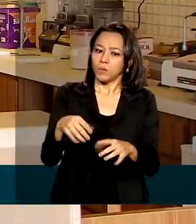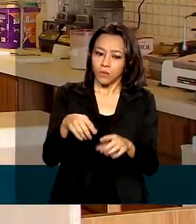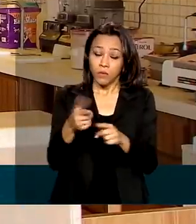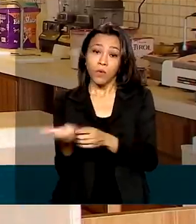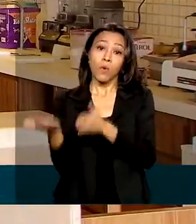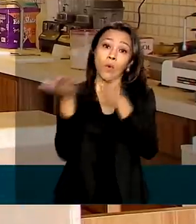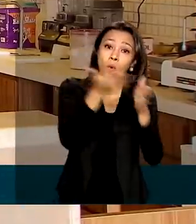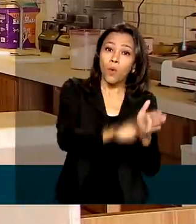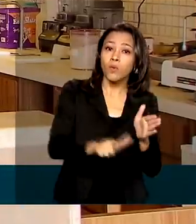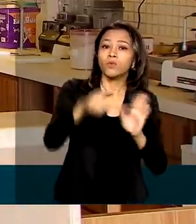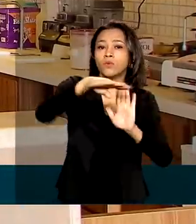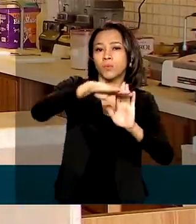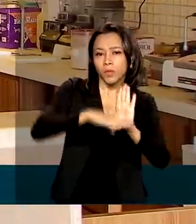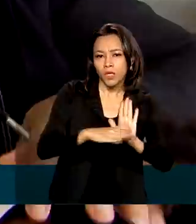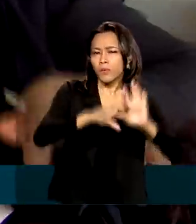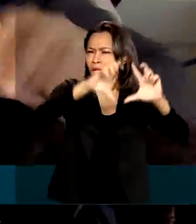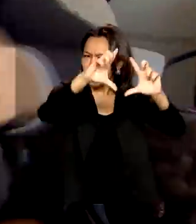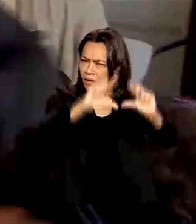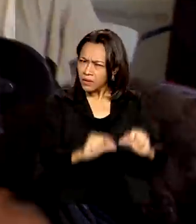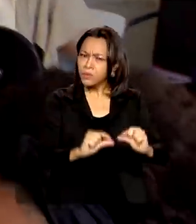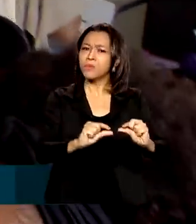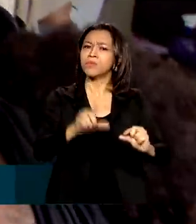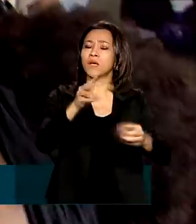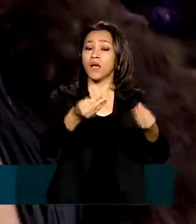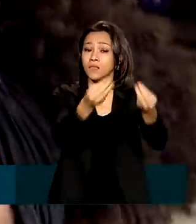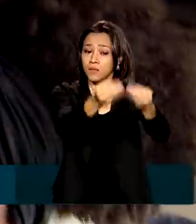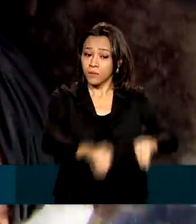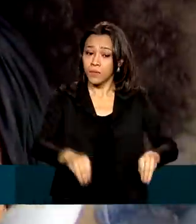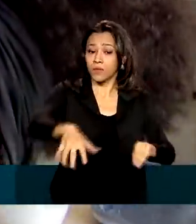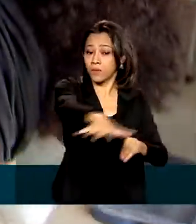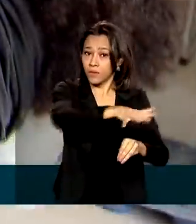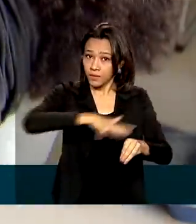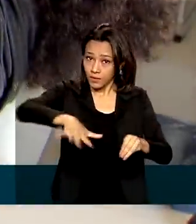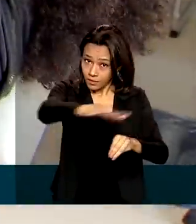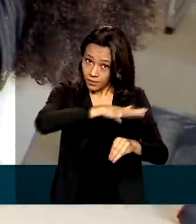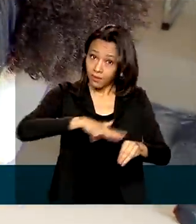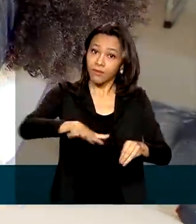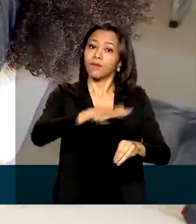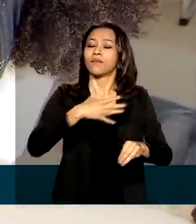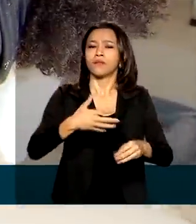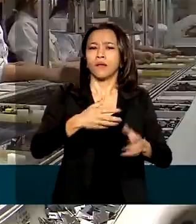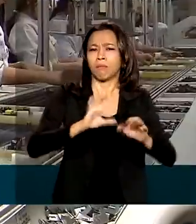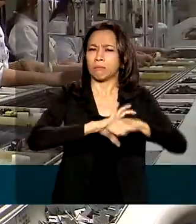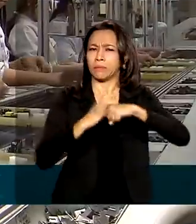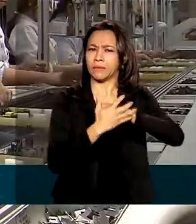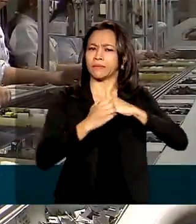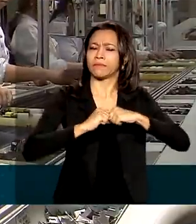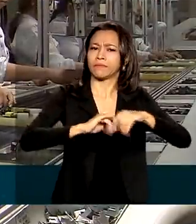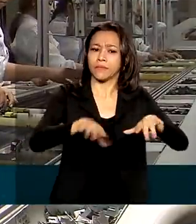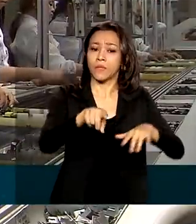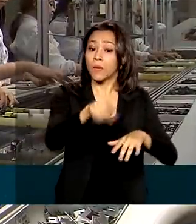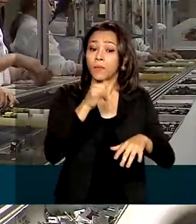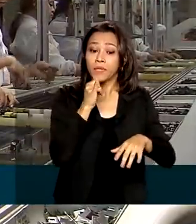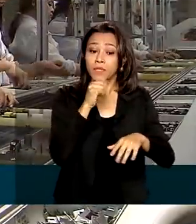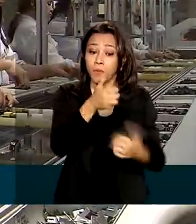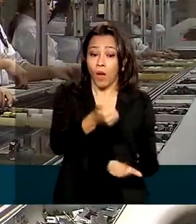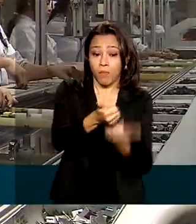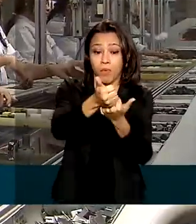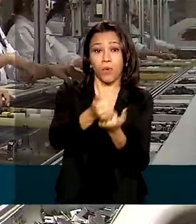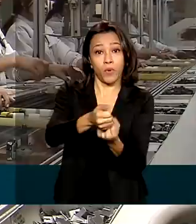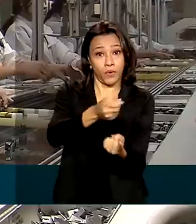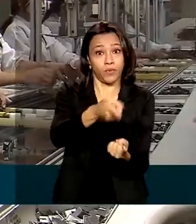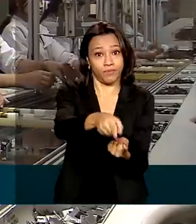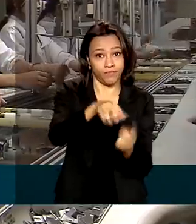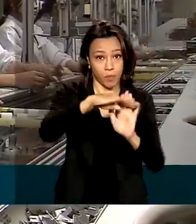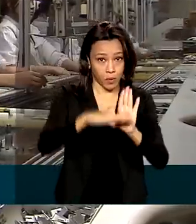Outros programas minimizam os efeitos da pandemia no setor produtivo, como o programa de suporte a empregos, o